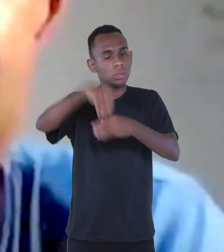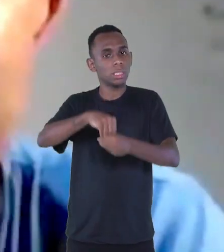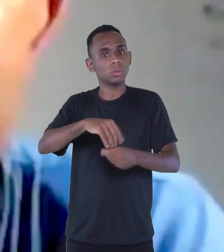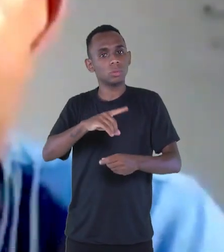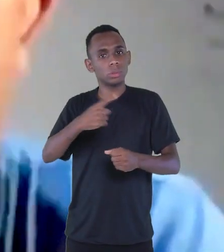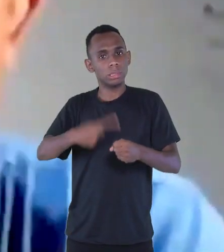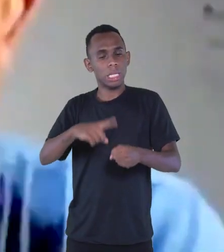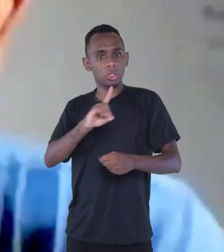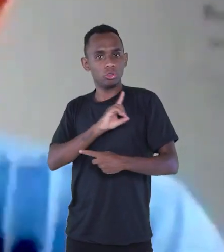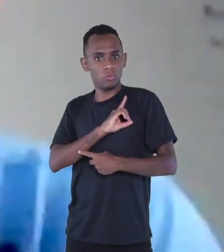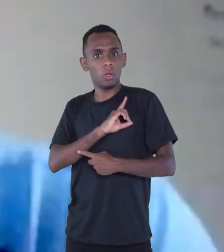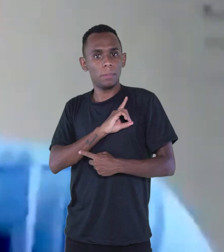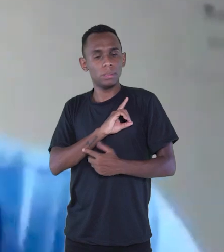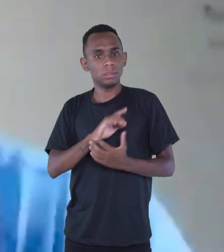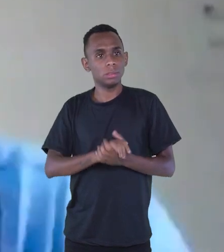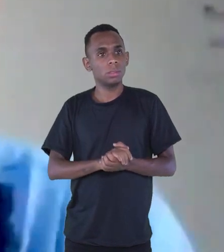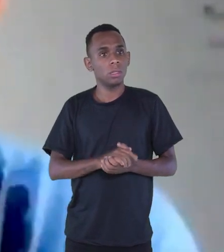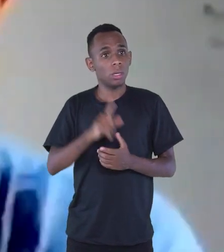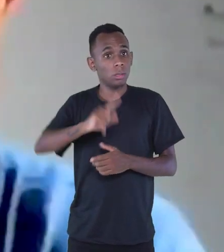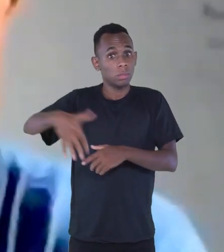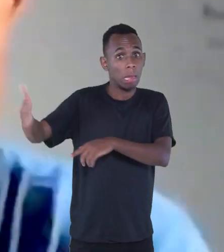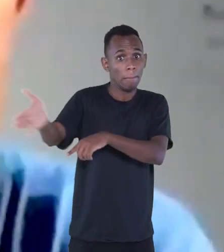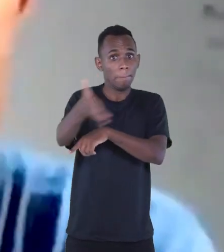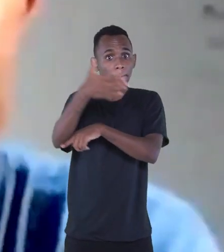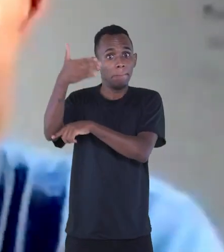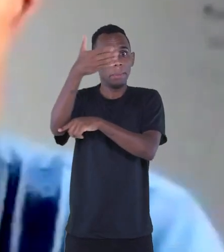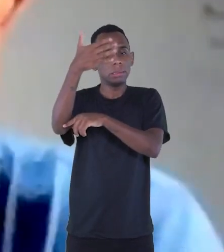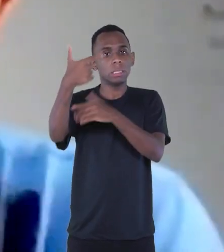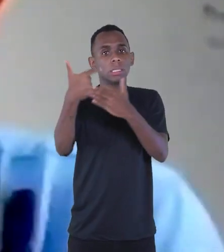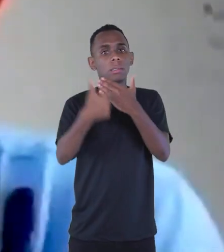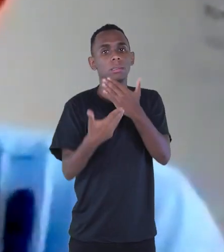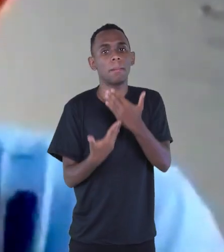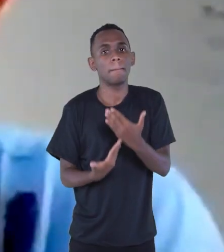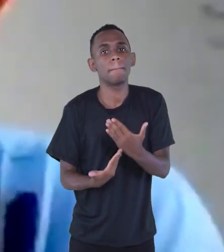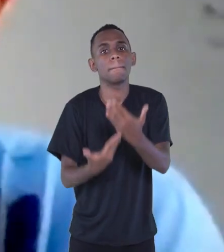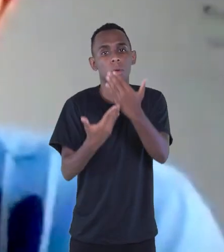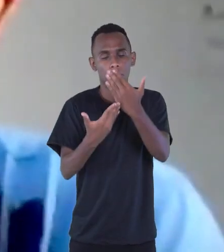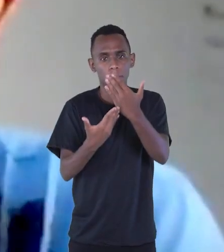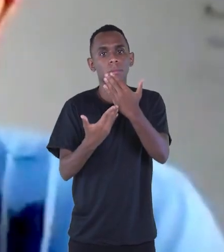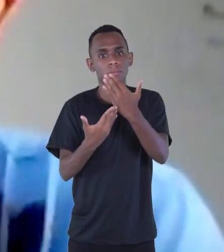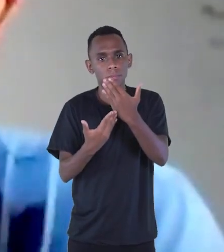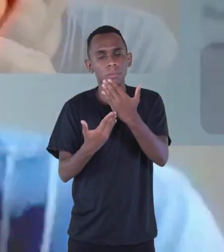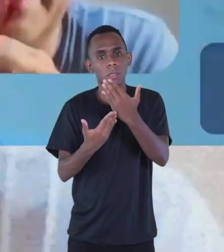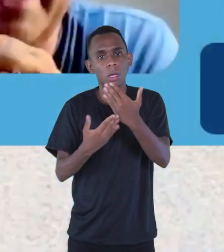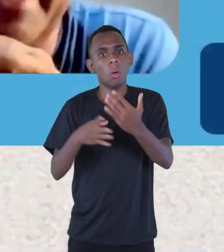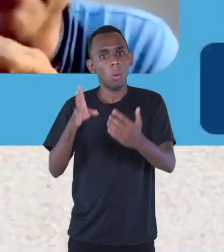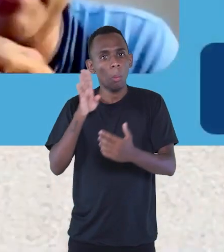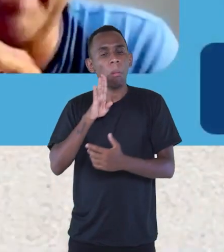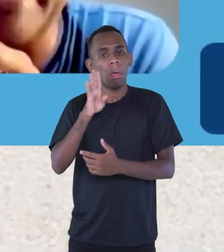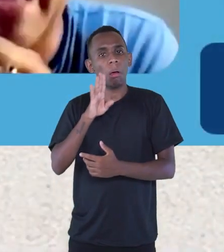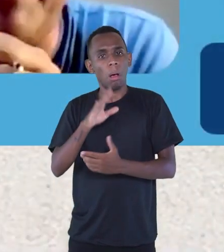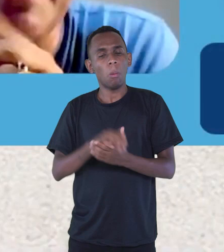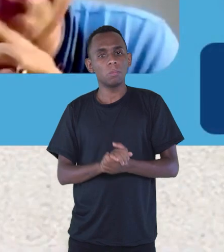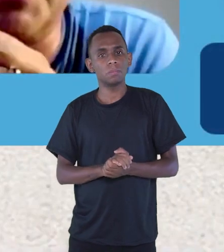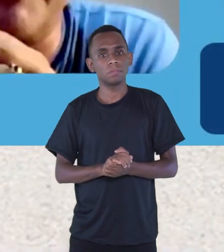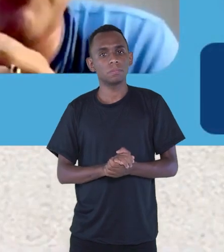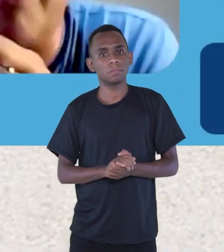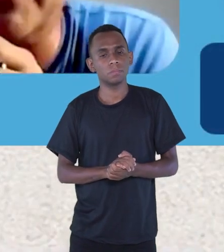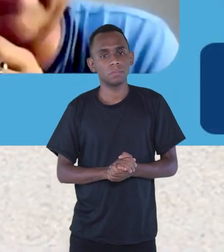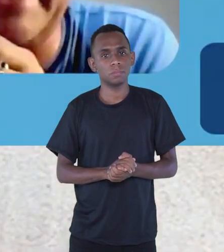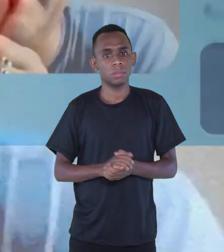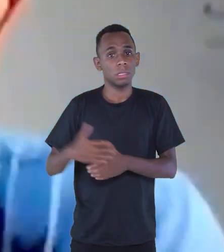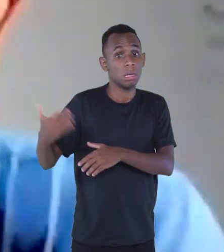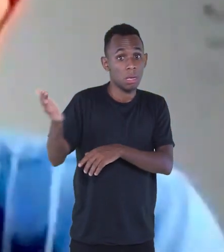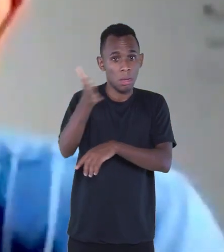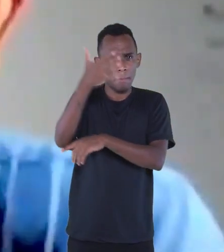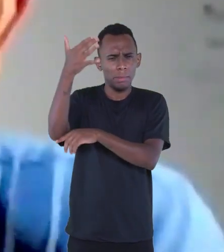Divinópolis, é. A bandeira de Divinópolis está na capa, né? Eu achei bem legal. A bandeira de